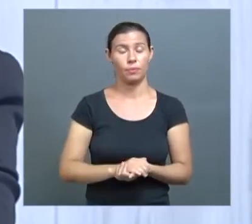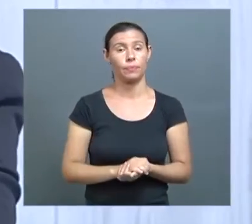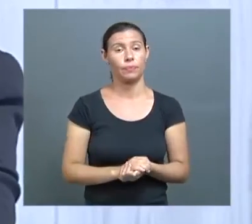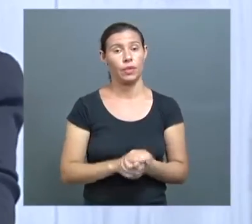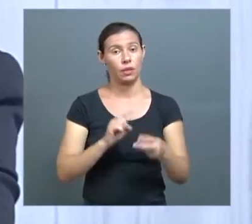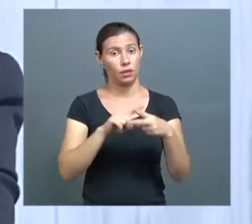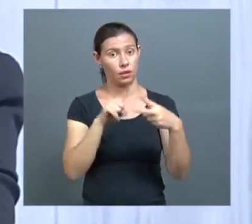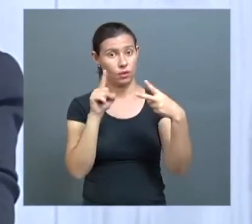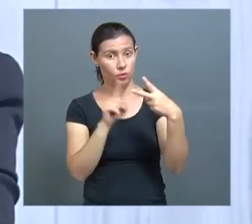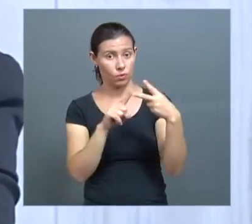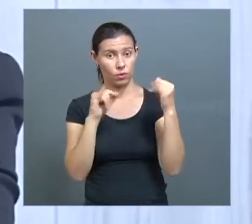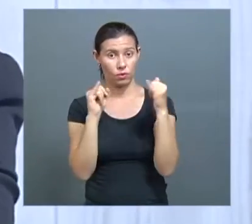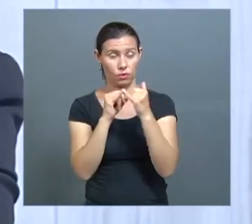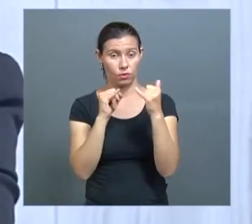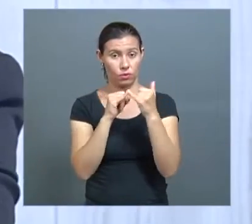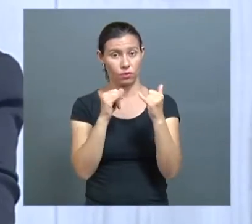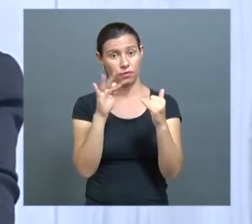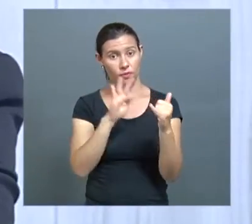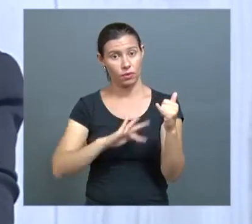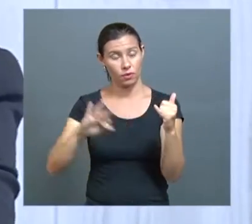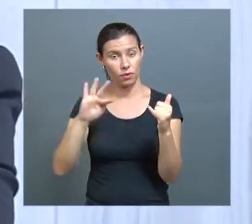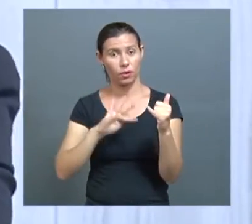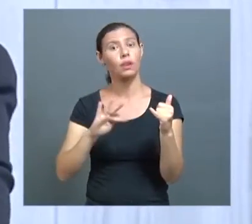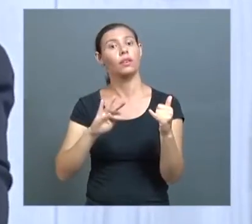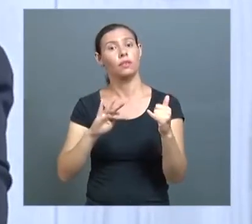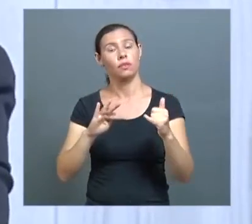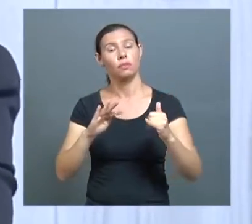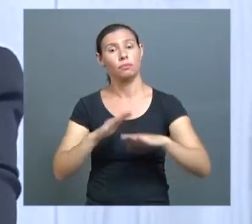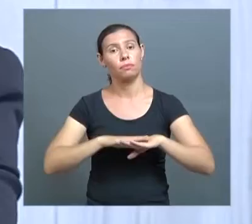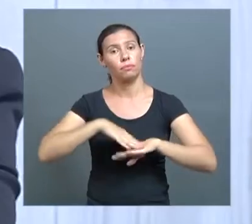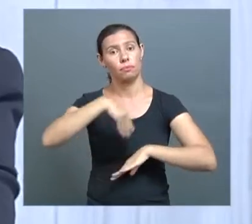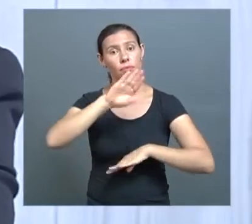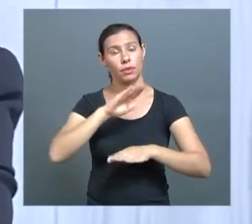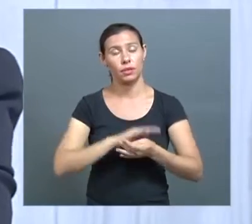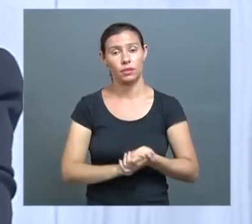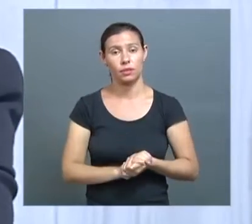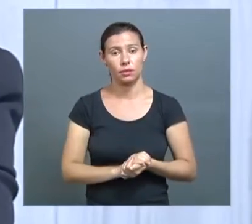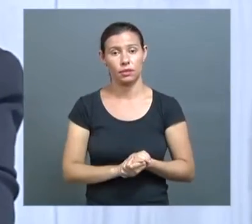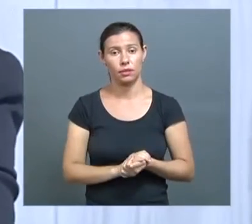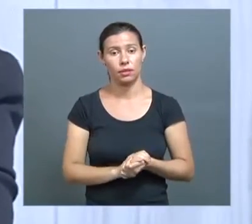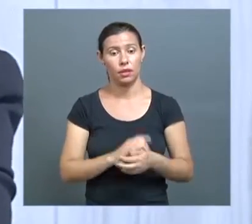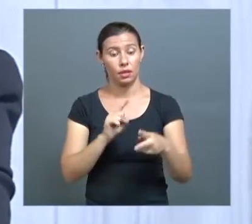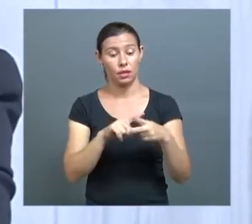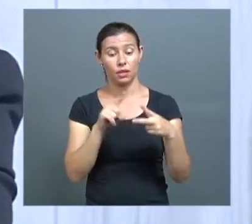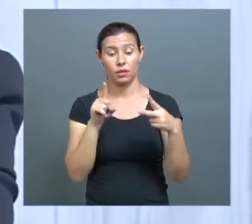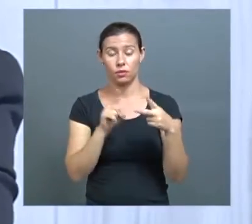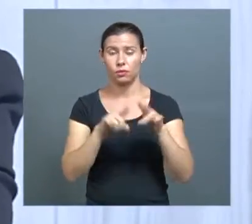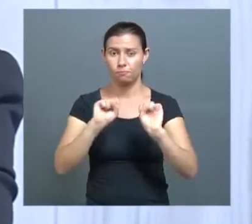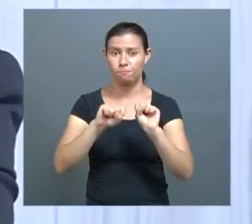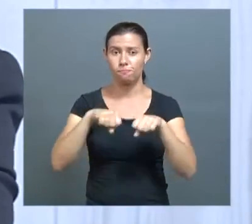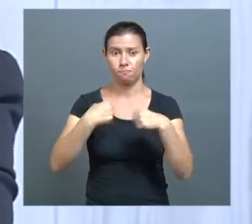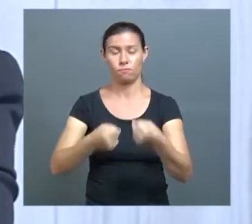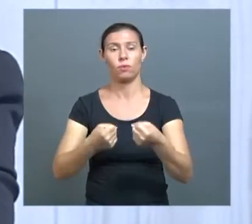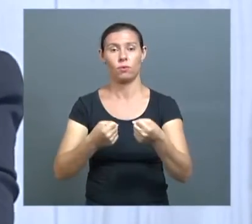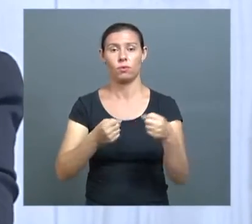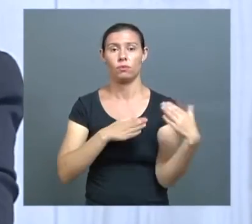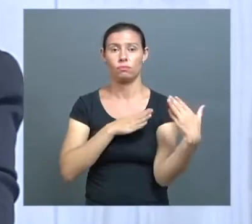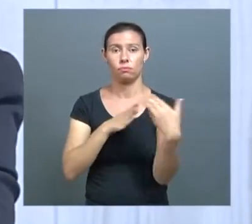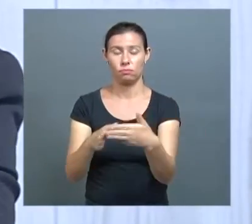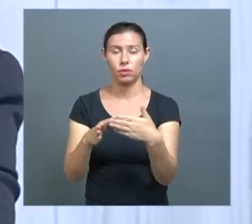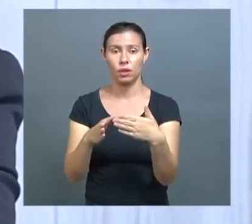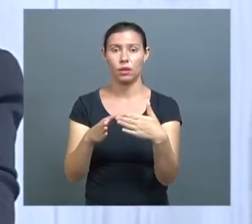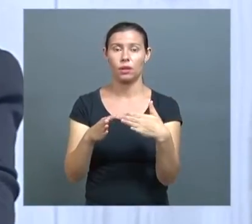instituições de fato o impacto foi maior. Tanto é que as duas estão se mobilizando para tentar resolver essa situação.